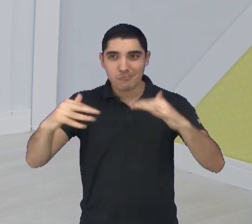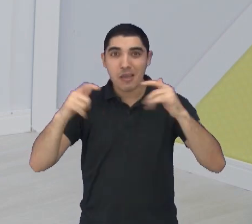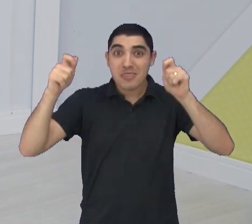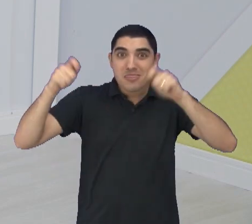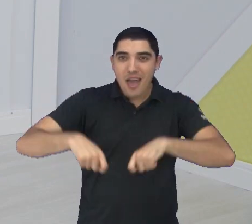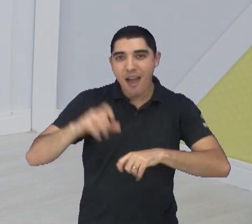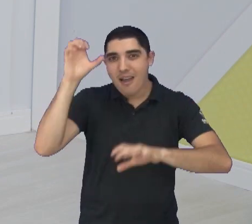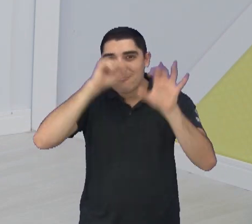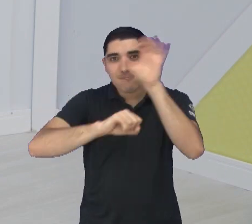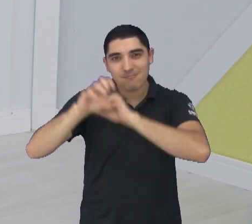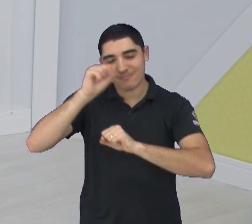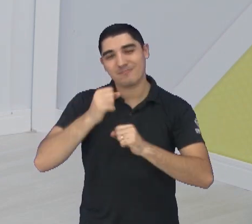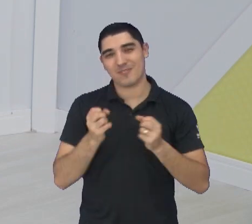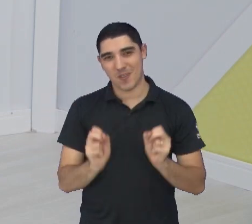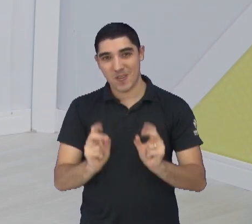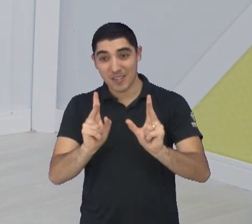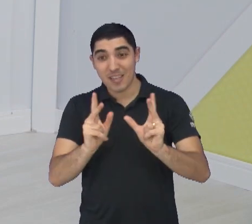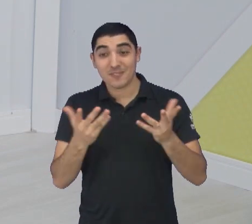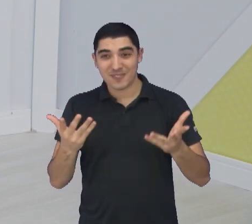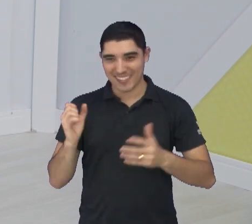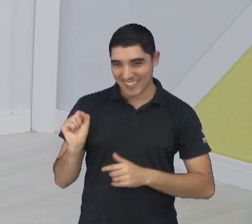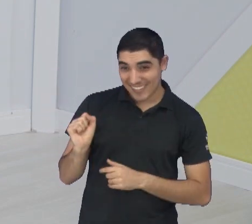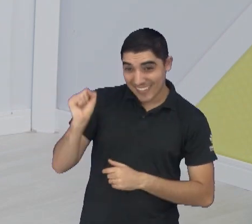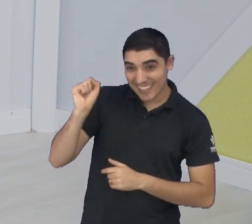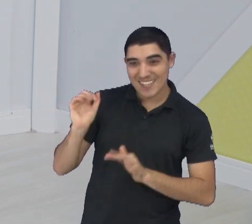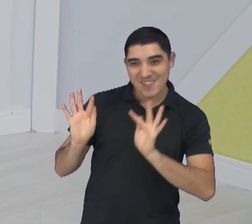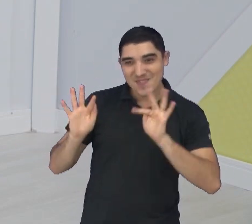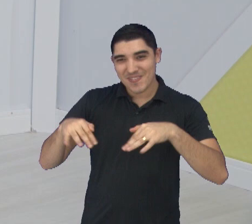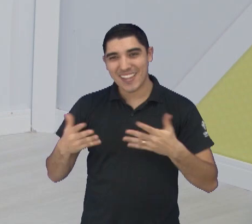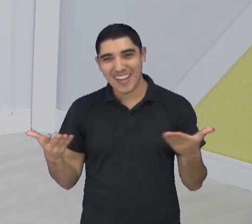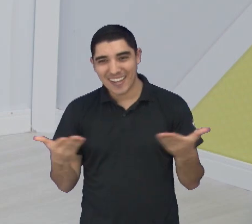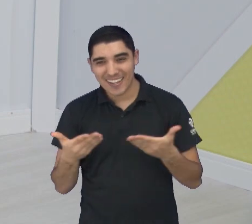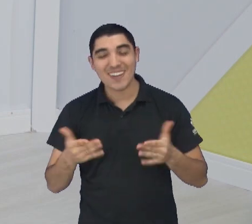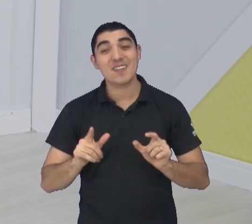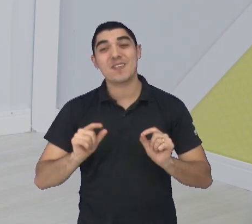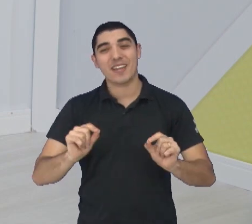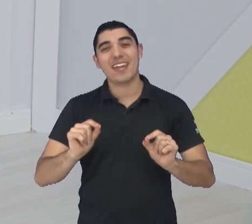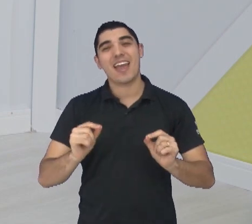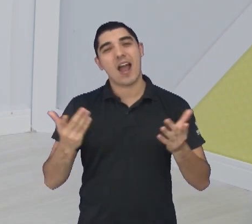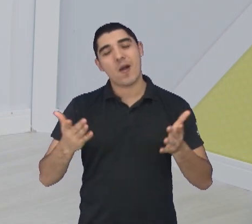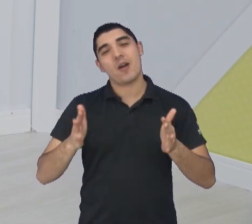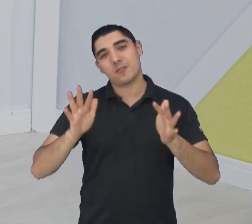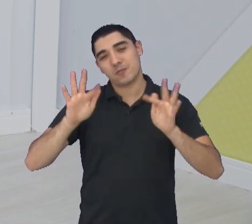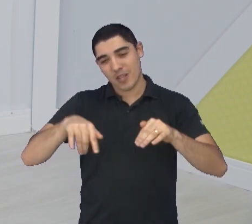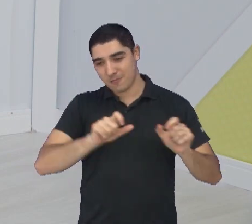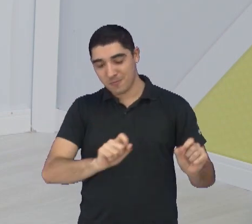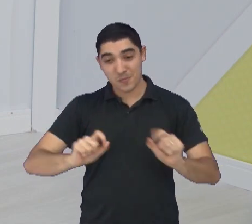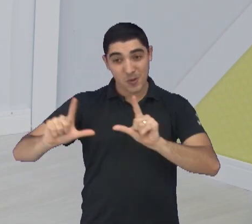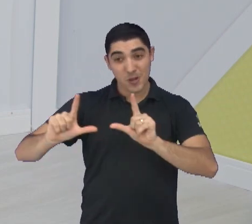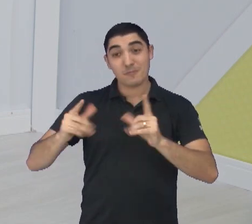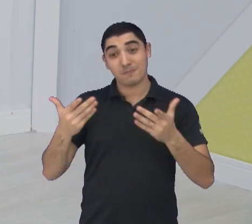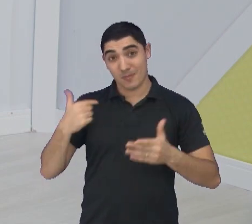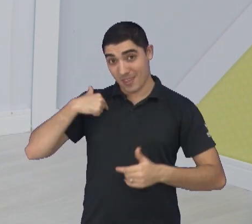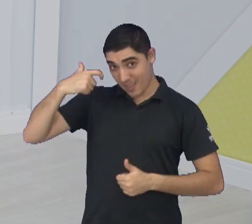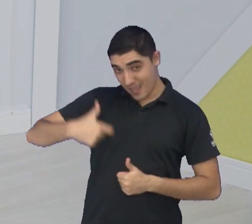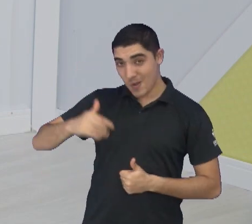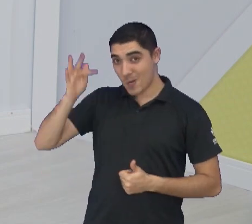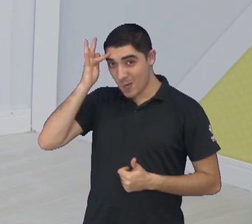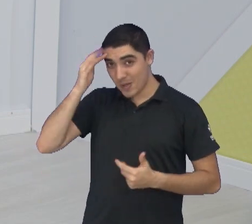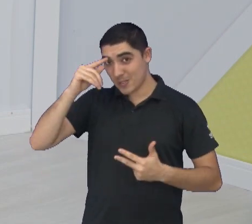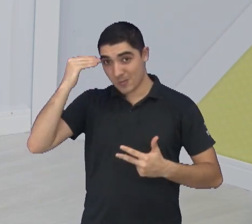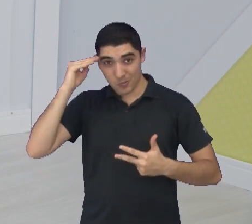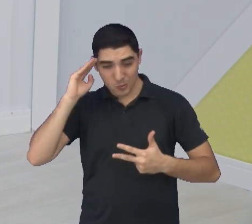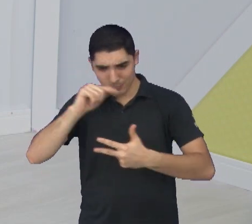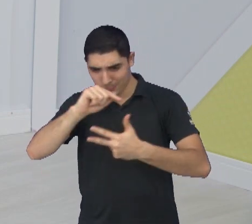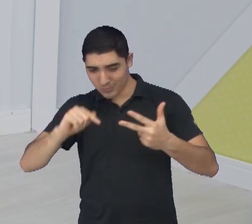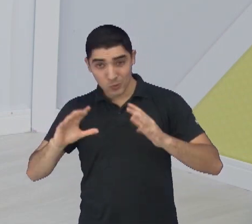esporte de São José. Com esse toquinho do Luizão aqui, meu e do Luizão, coloco um ponto final na Hora do Esporte de hoje, eu, Luizão, Brunão e grande